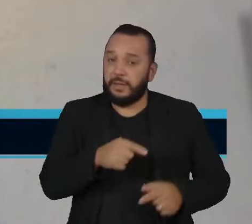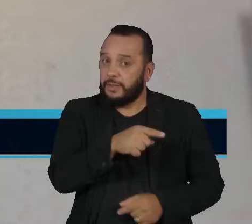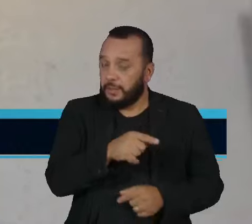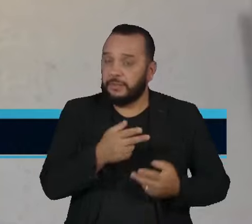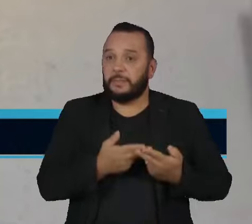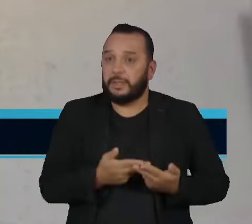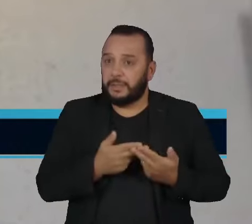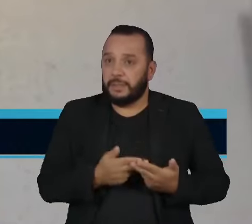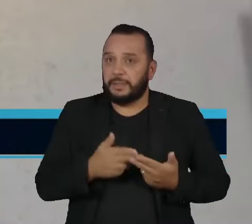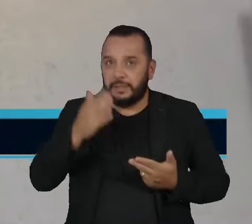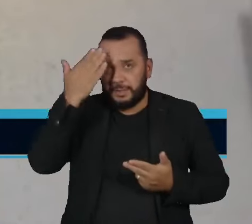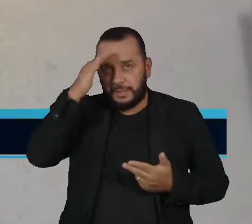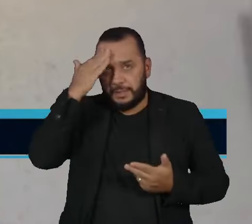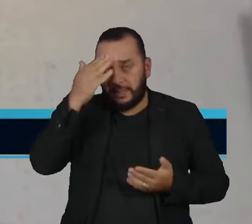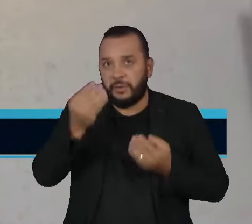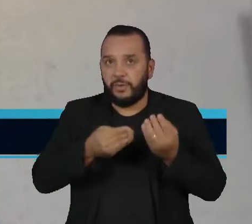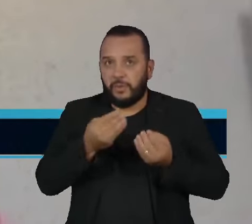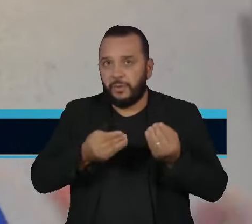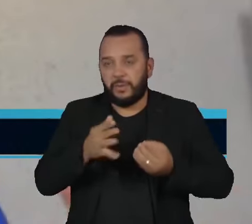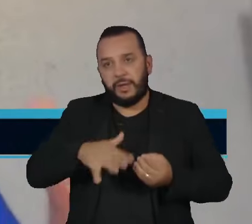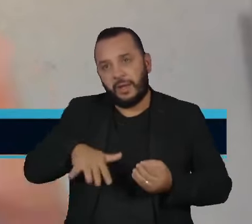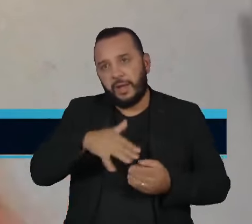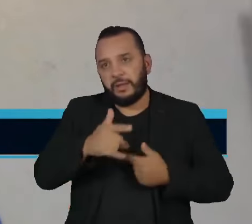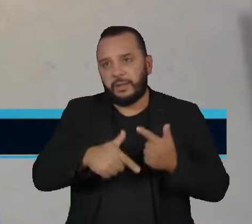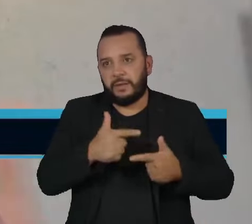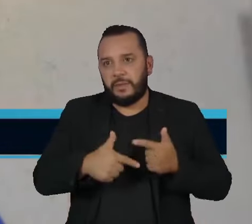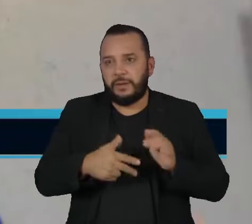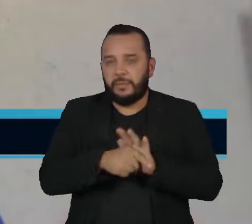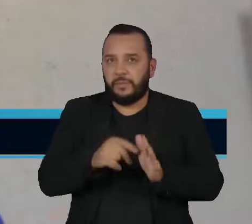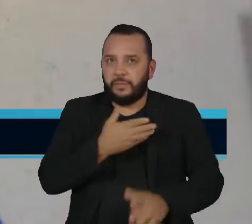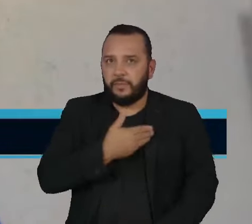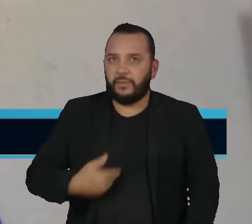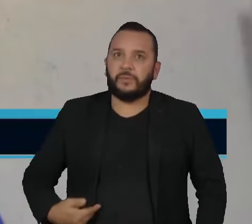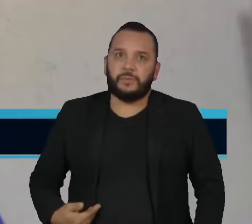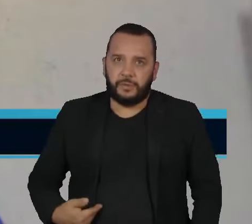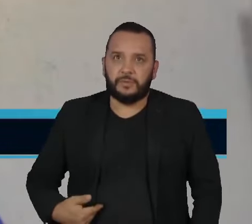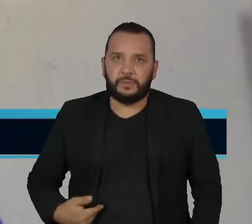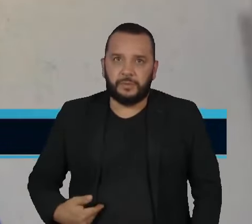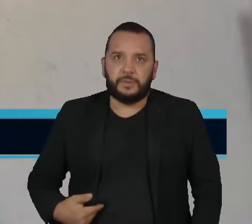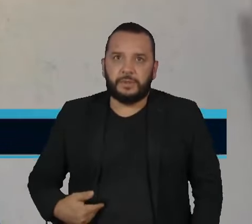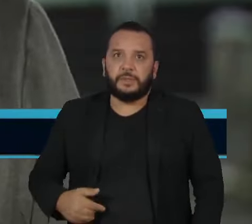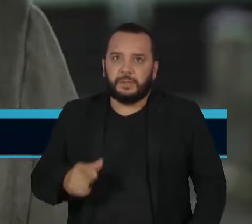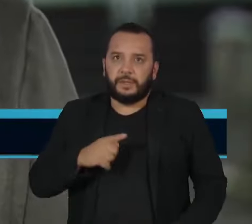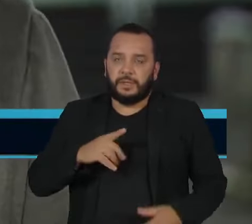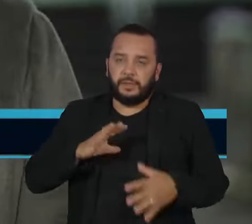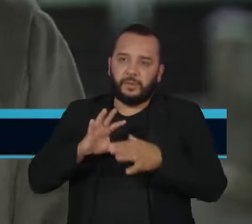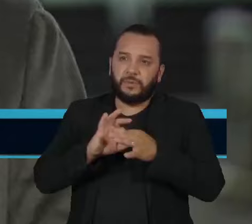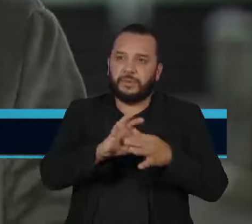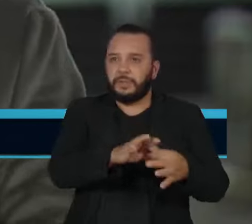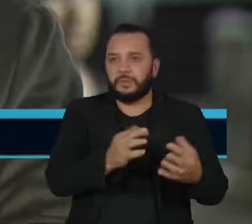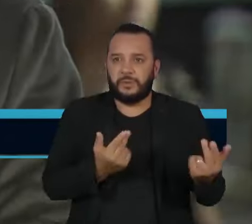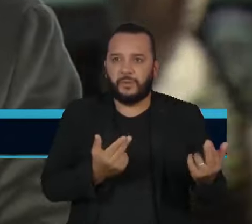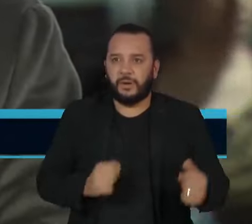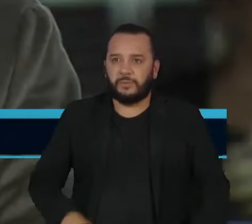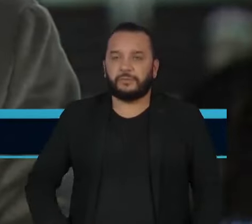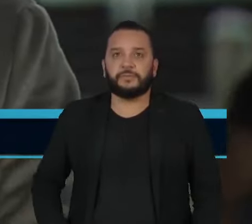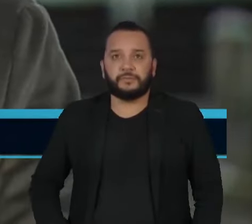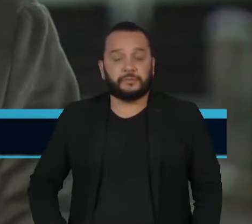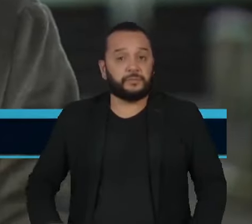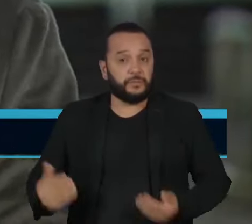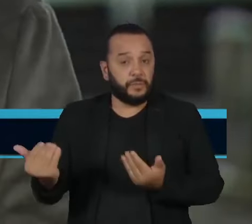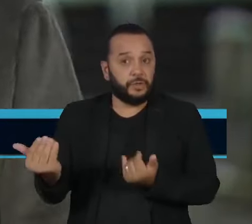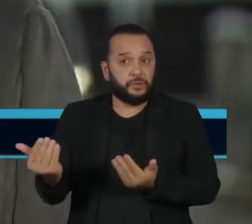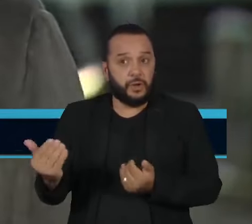paciência para entender esse mercado de trabalho, para que a gente possa conviver no mesmo contexto. Esses jovens podem sofrer com